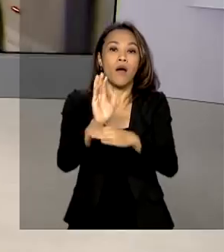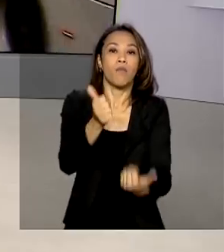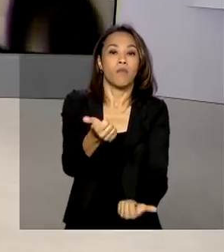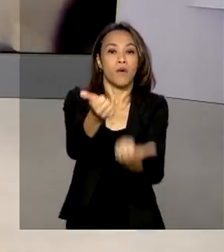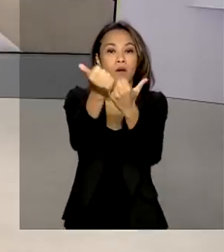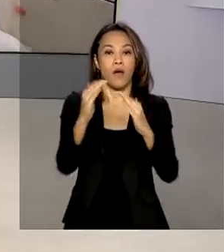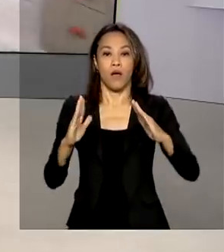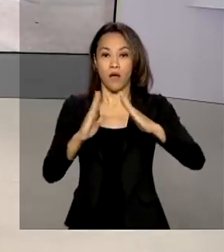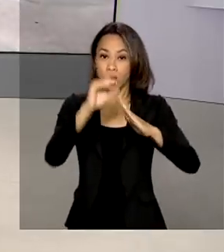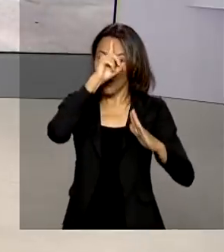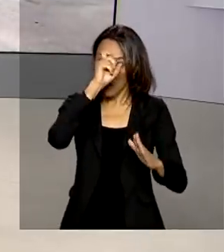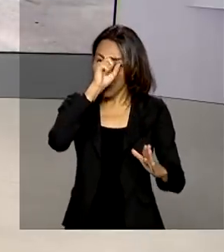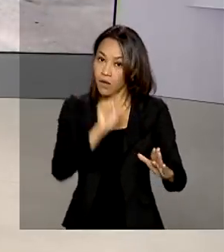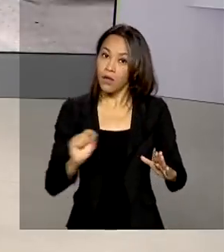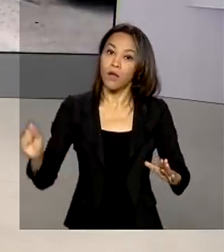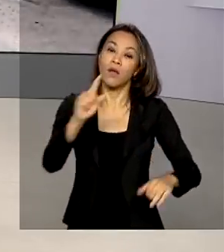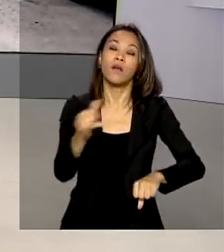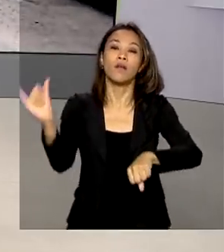Lago? Alessandra, bom dia!